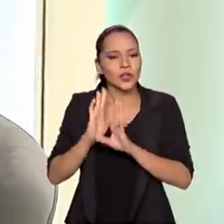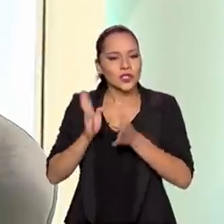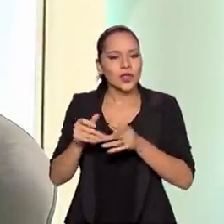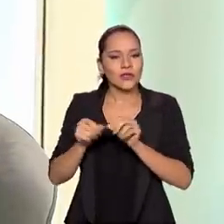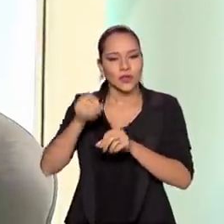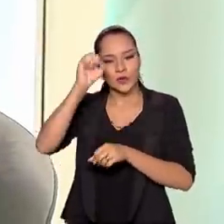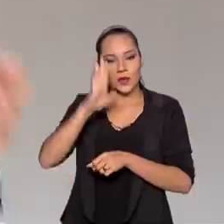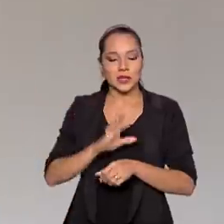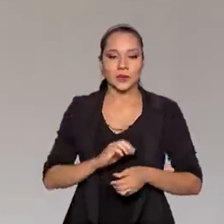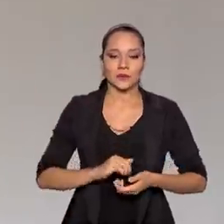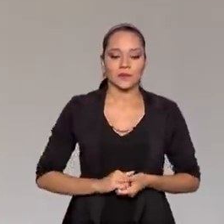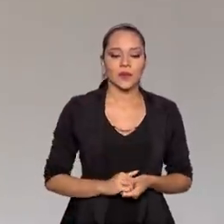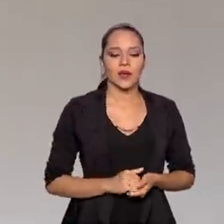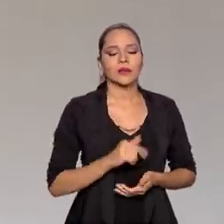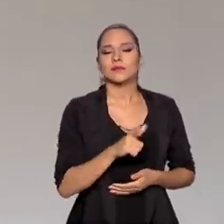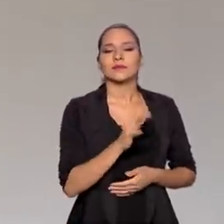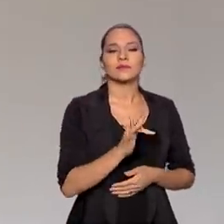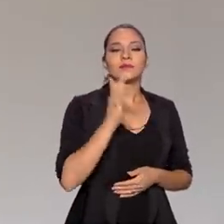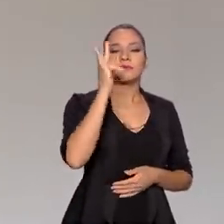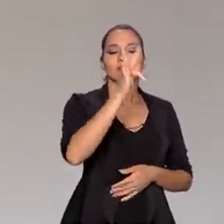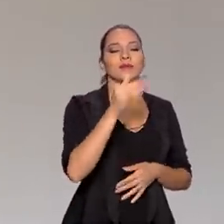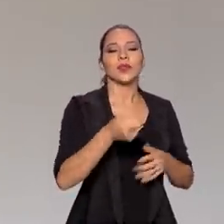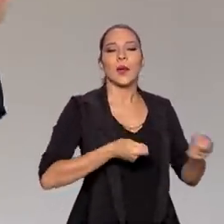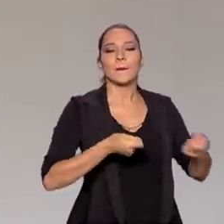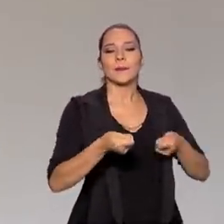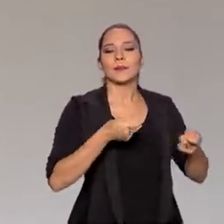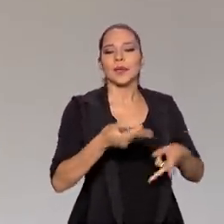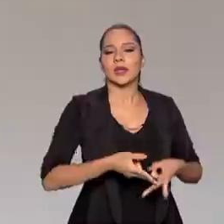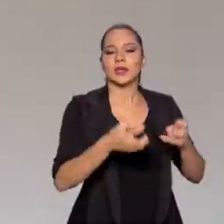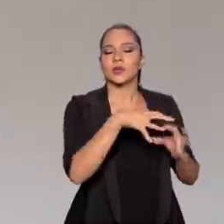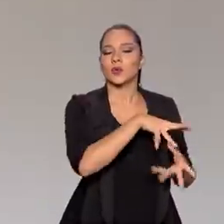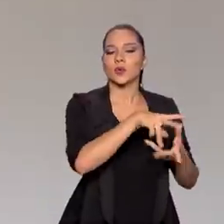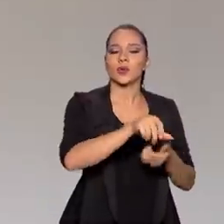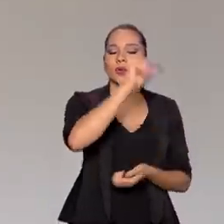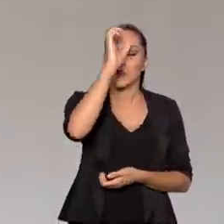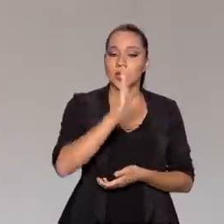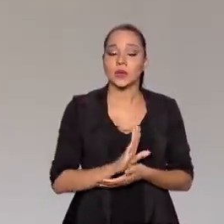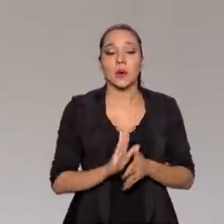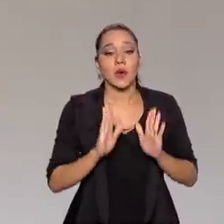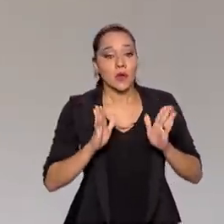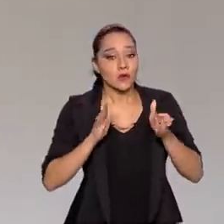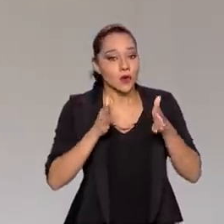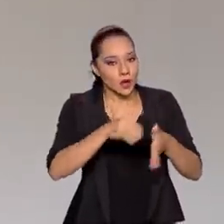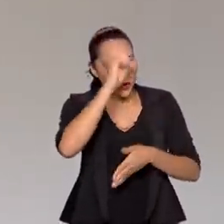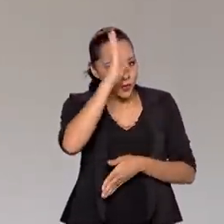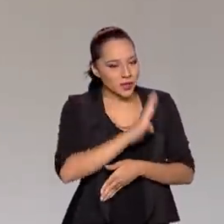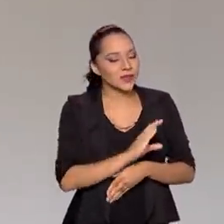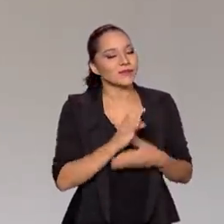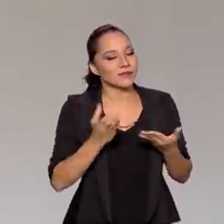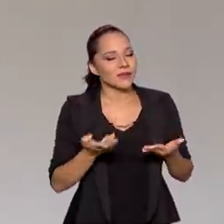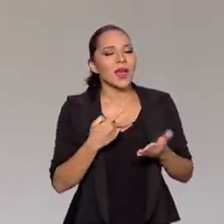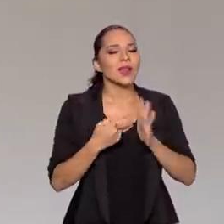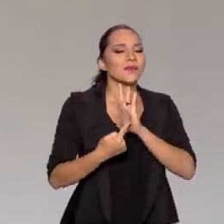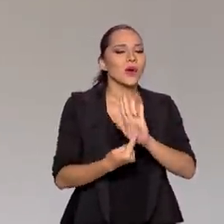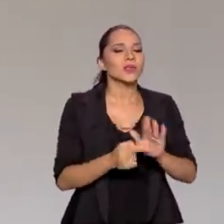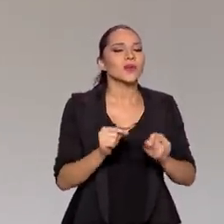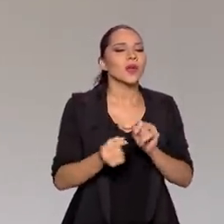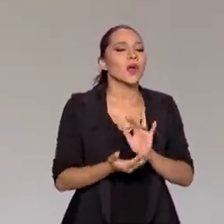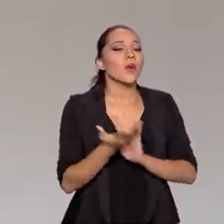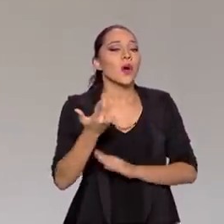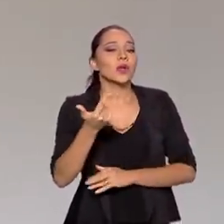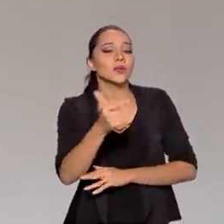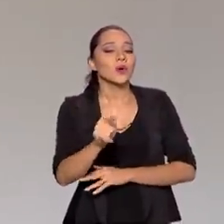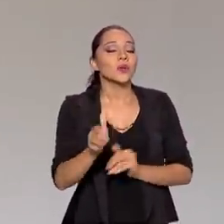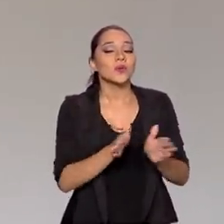no Brasil. E esse futuro da mineração no mundo e no Brasil, mas enfocando no Brasil, claro, ele aponta para quais